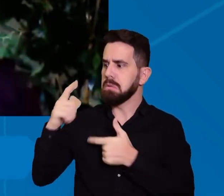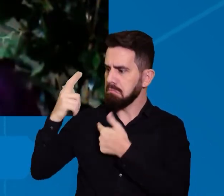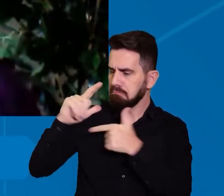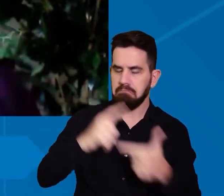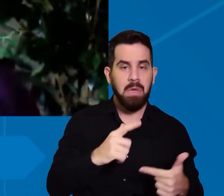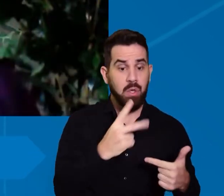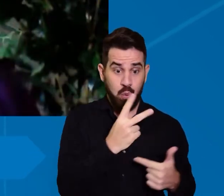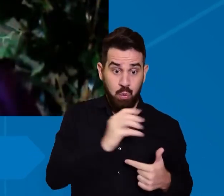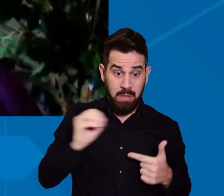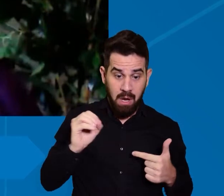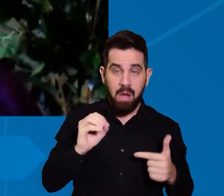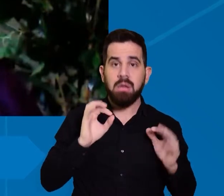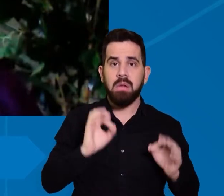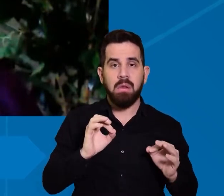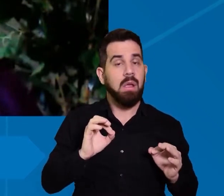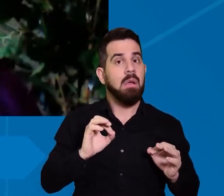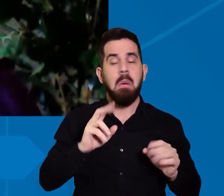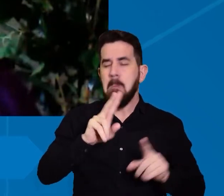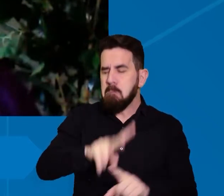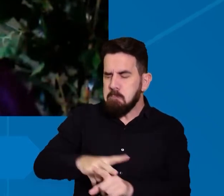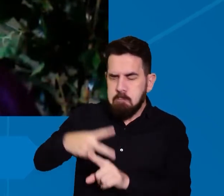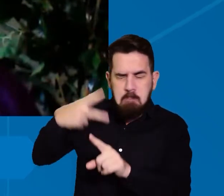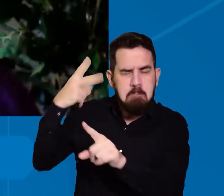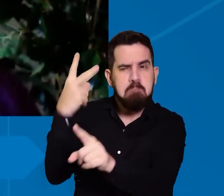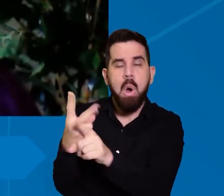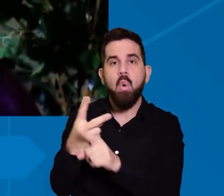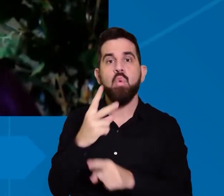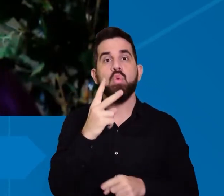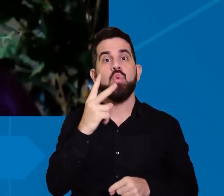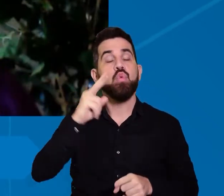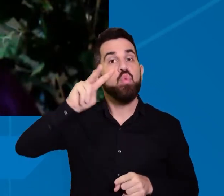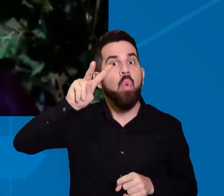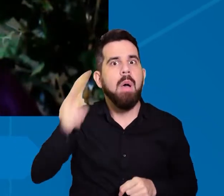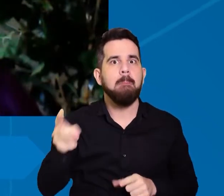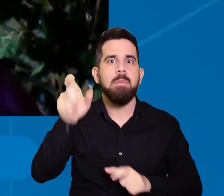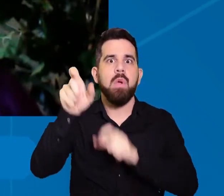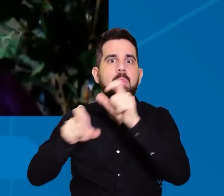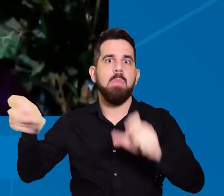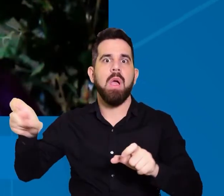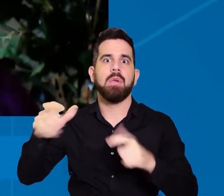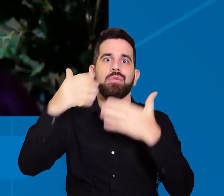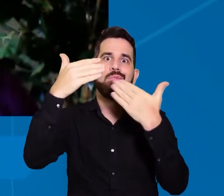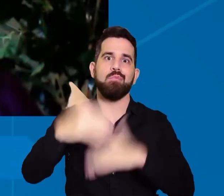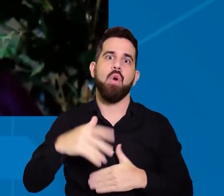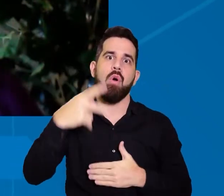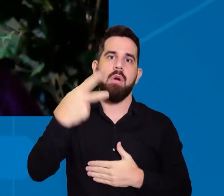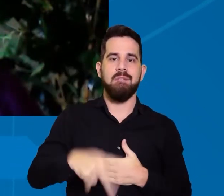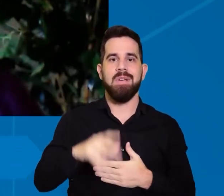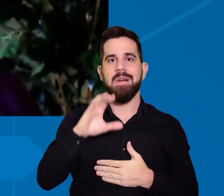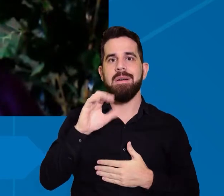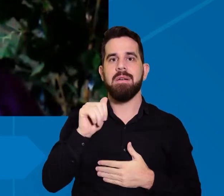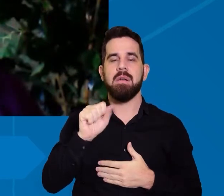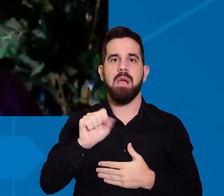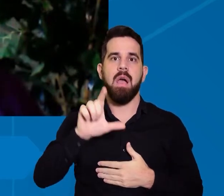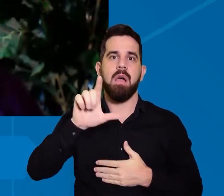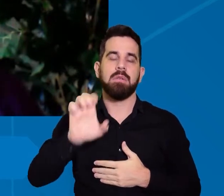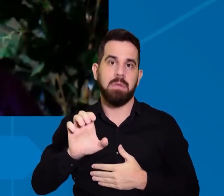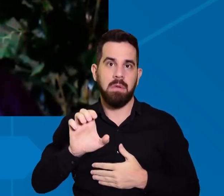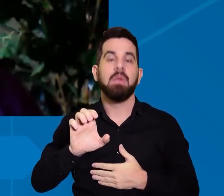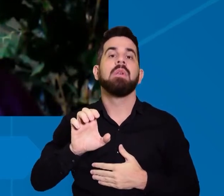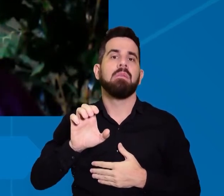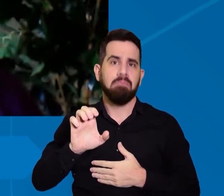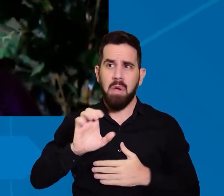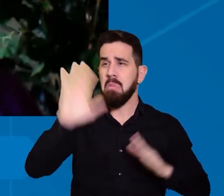salto de quase 2 mil pessoas realizando a prova do CASLI e, assim, pessoas